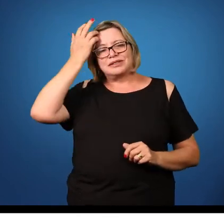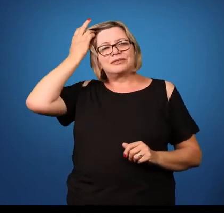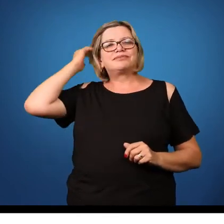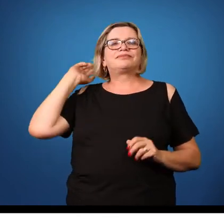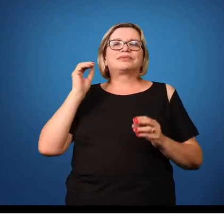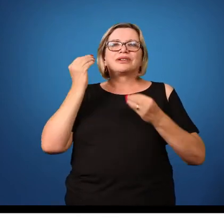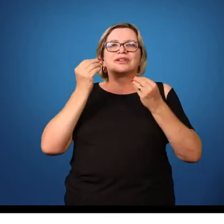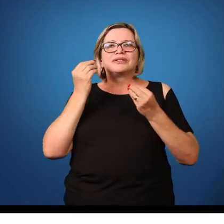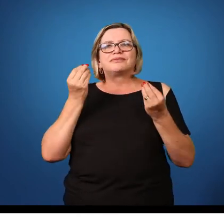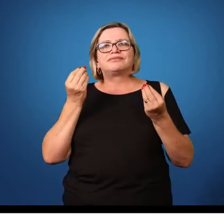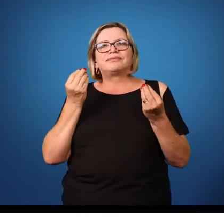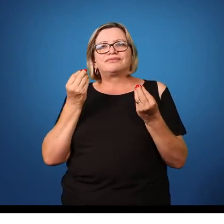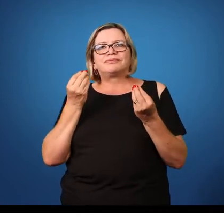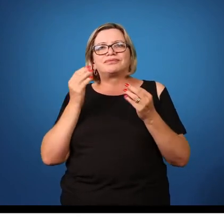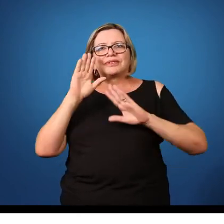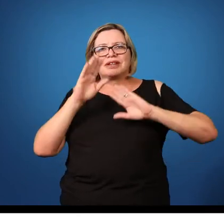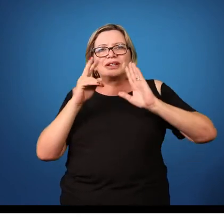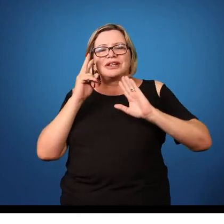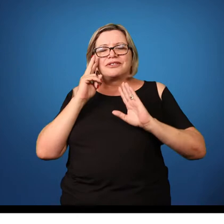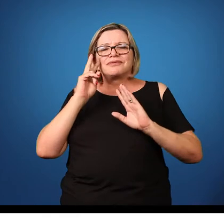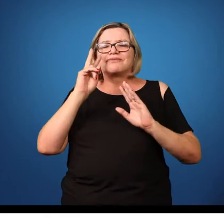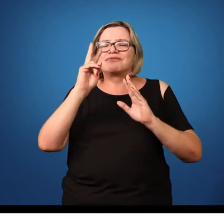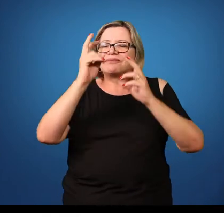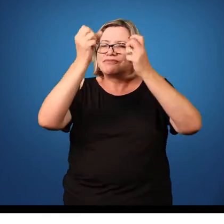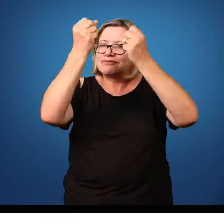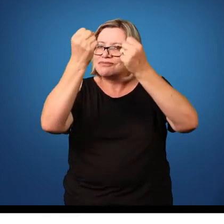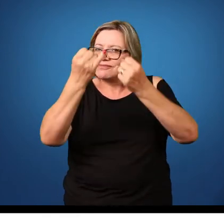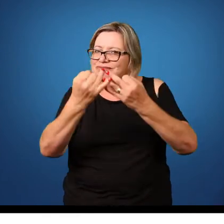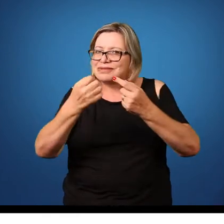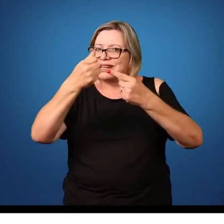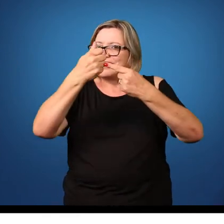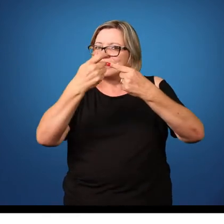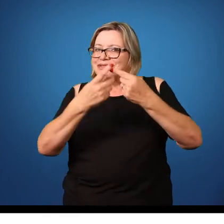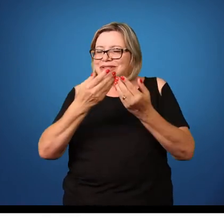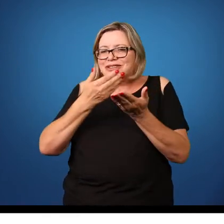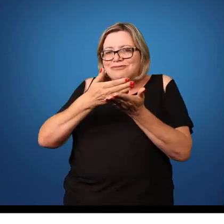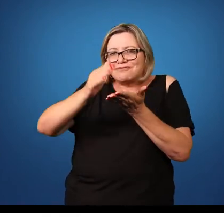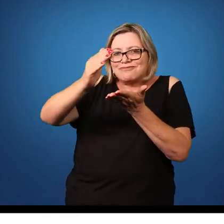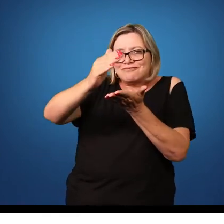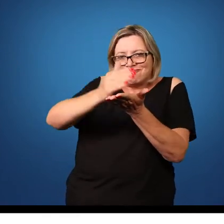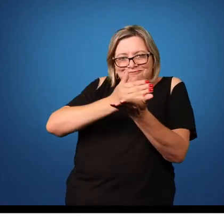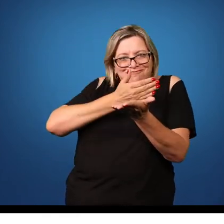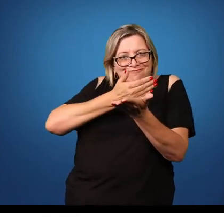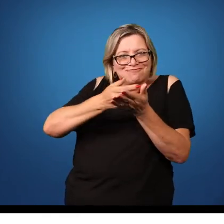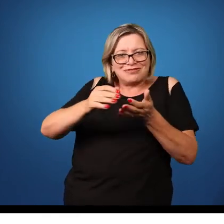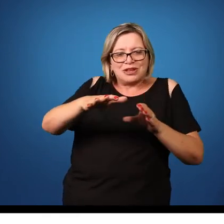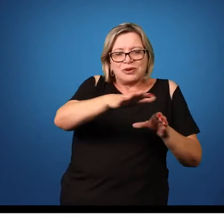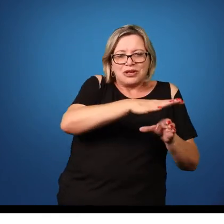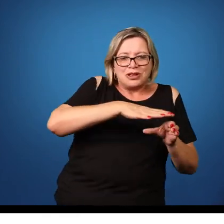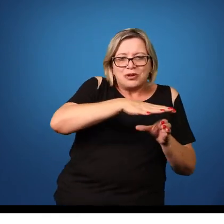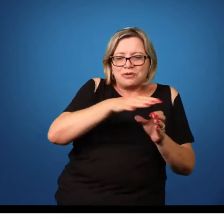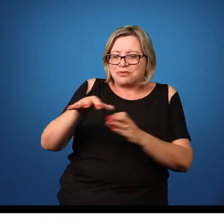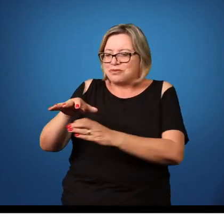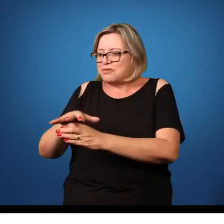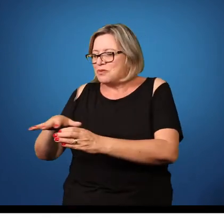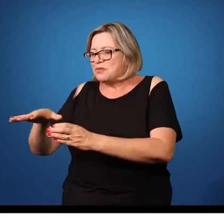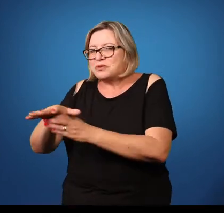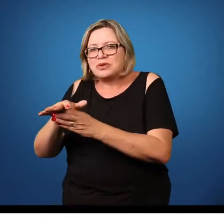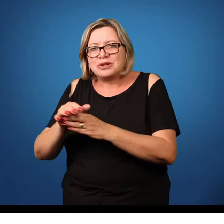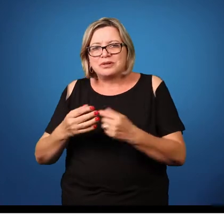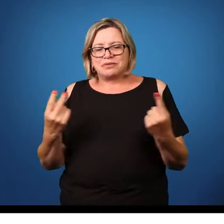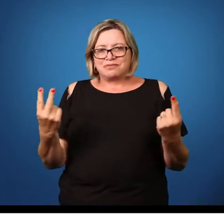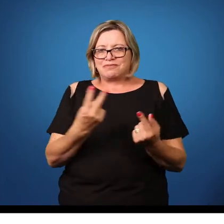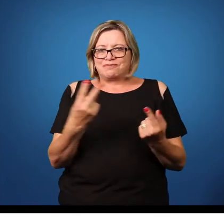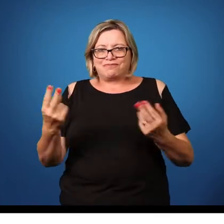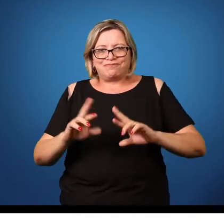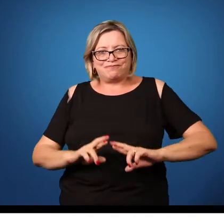Vamos dar uma olhada em algum desses aspectos para tentar separar um pouquinho um tipo de tênia